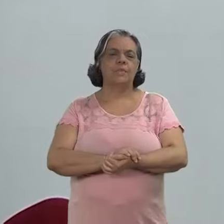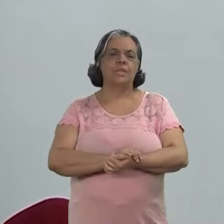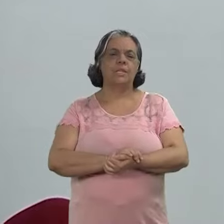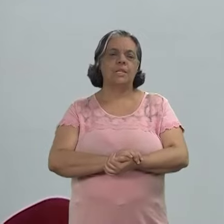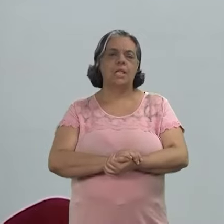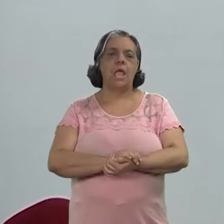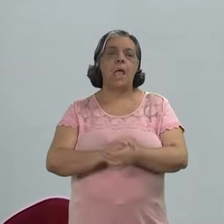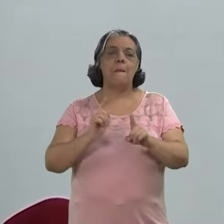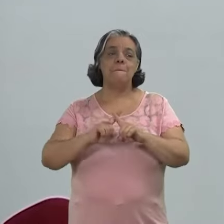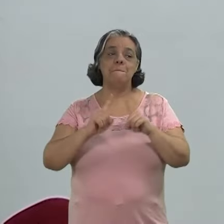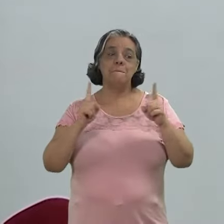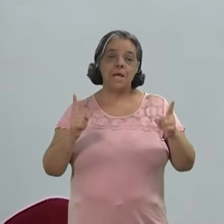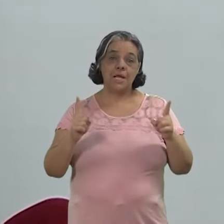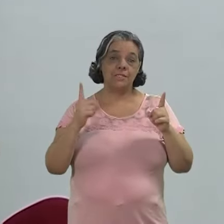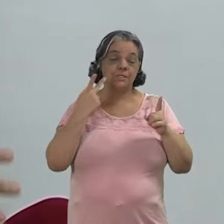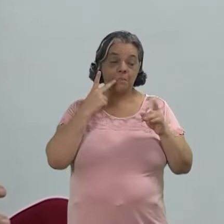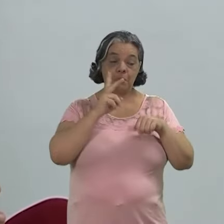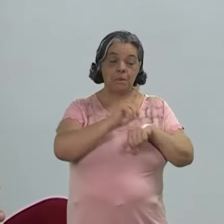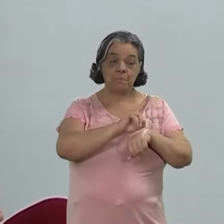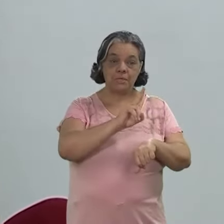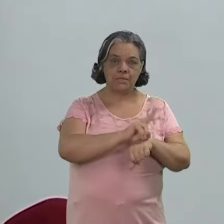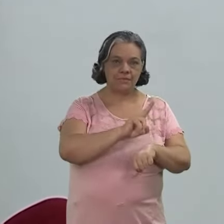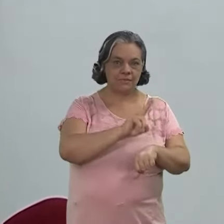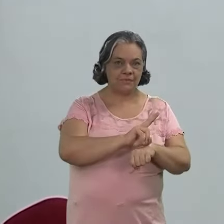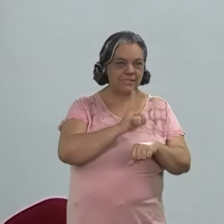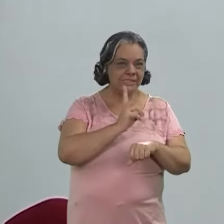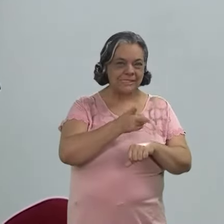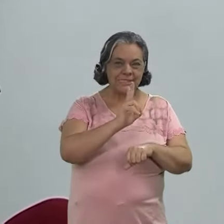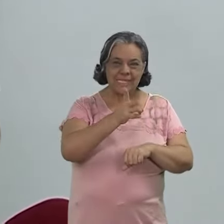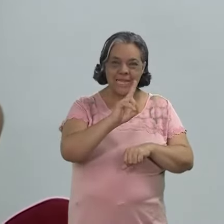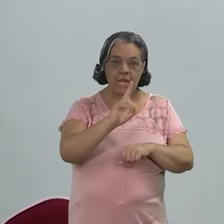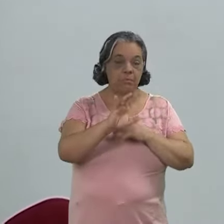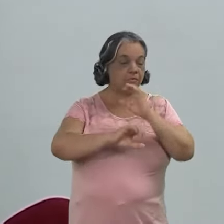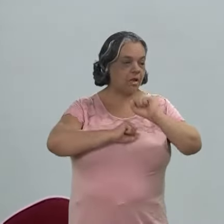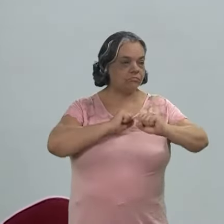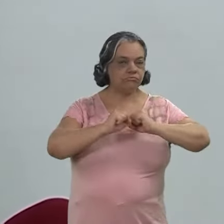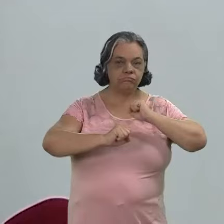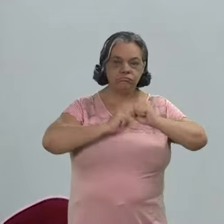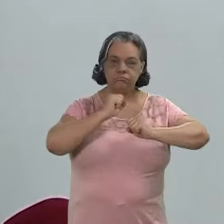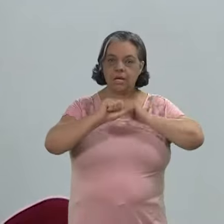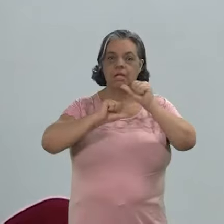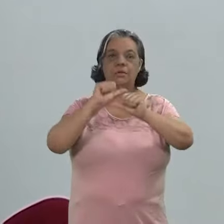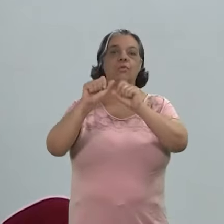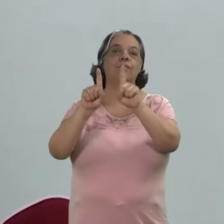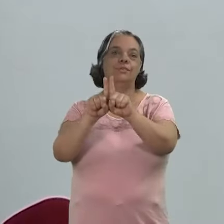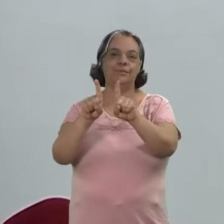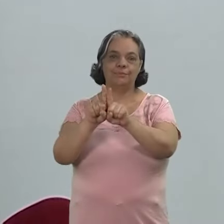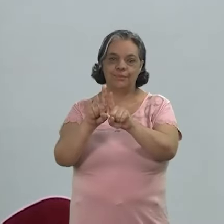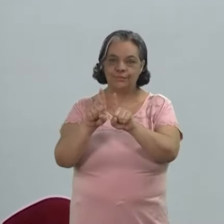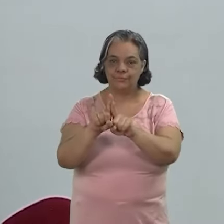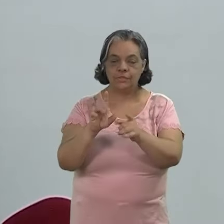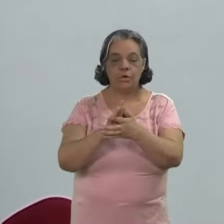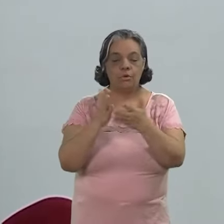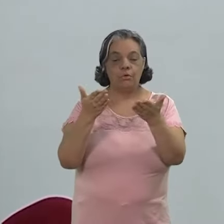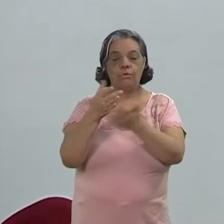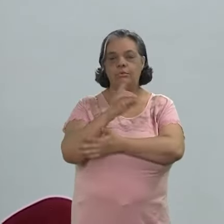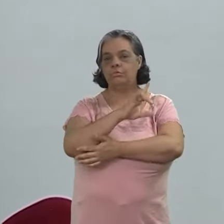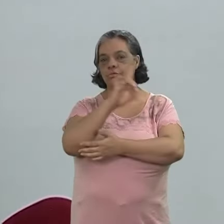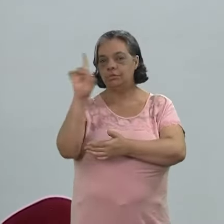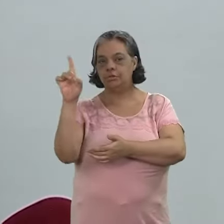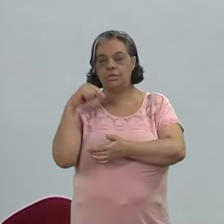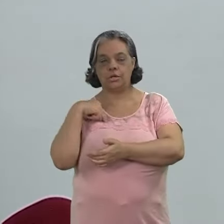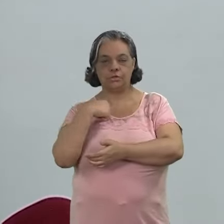a mecânica para a sua preservação vai sempre correndo atrás dessa inovação. Hoje em dia,